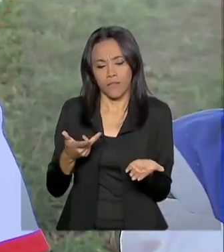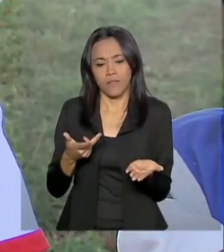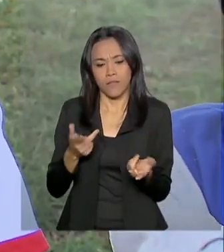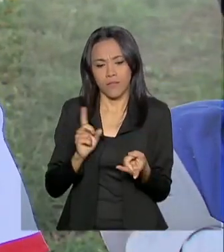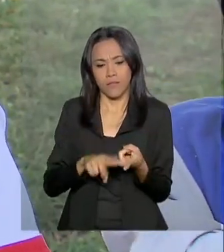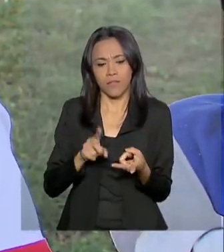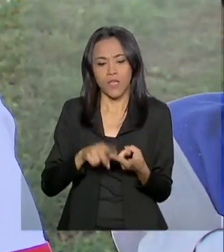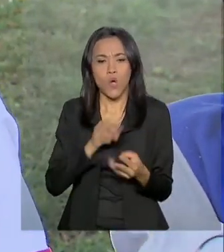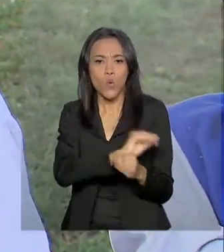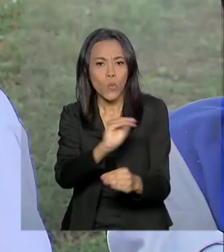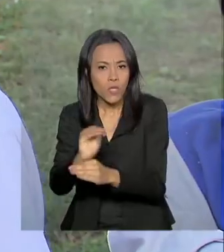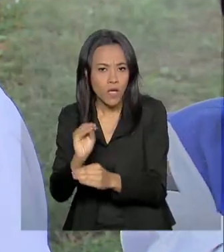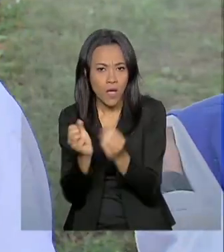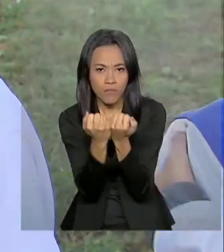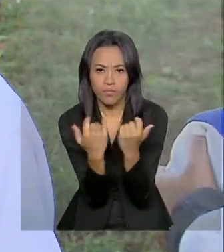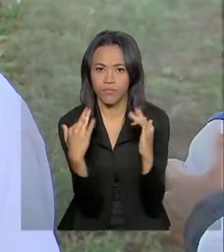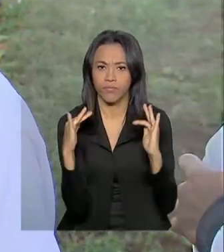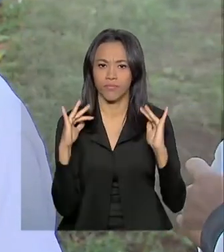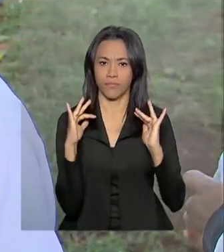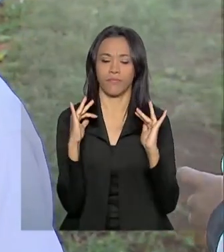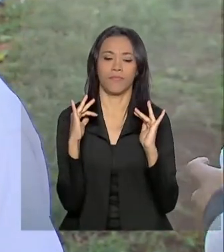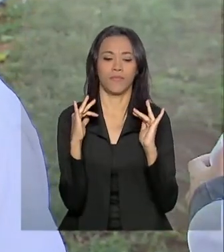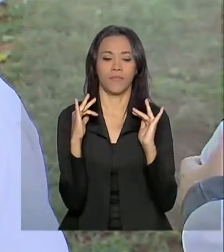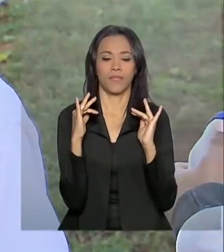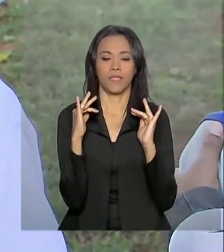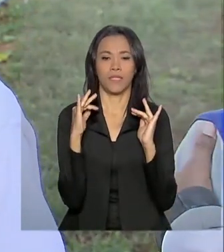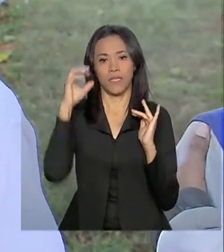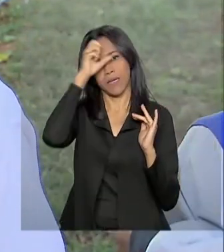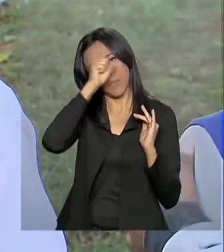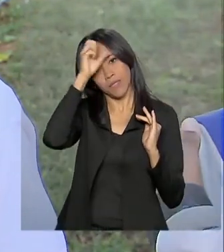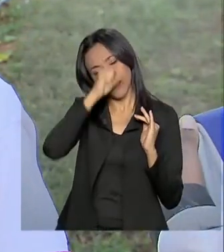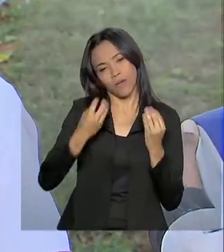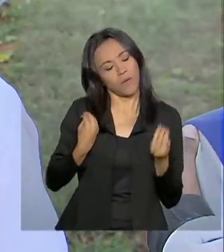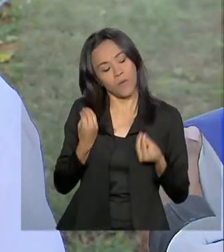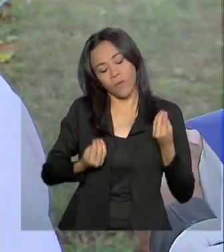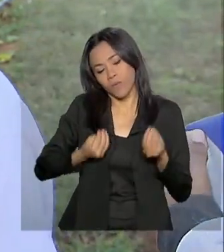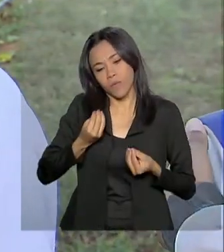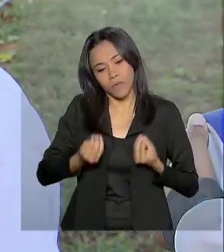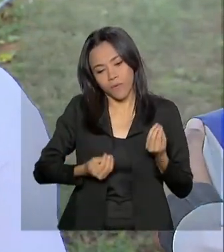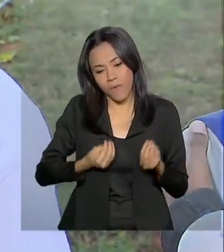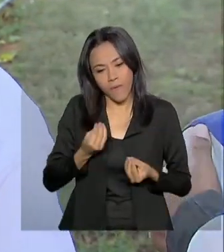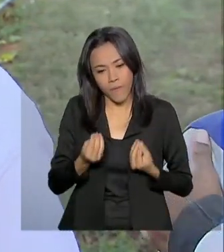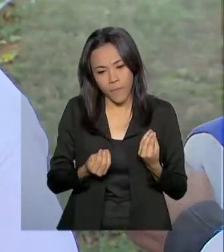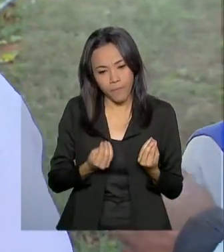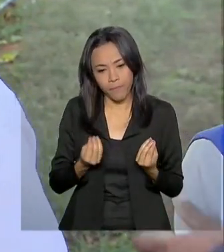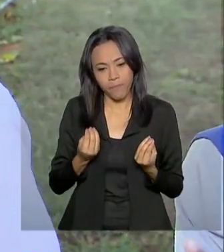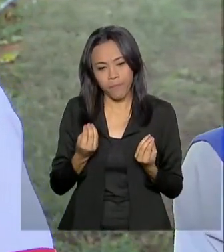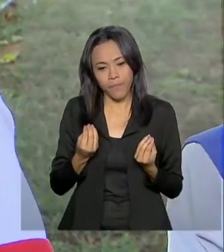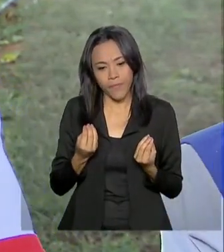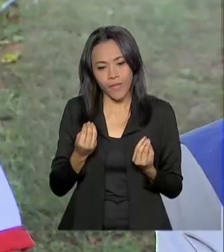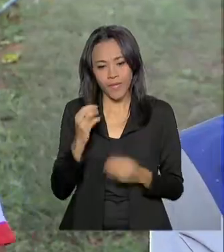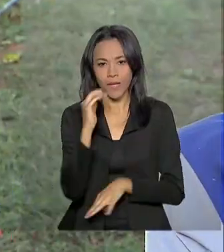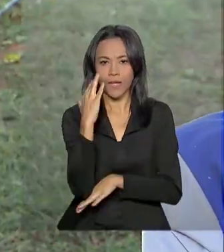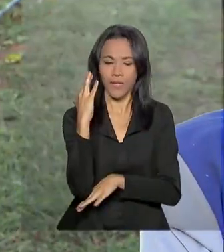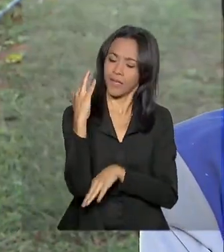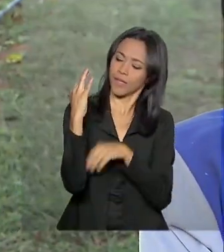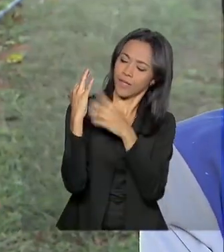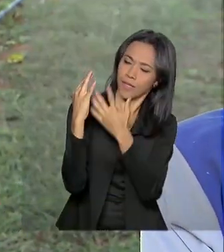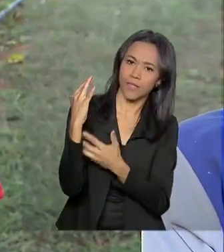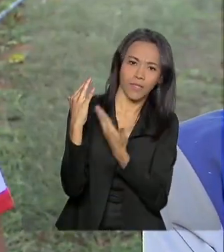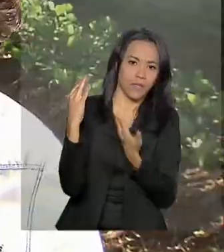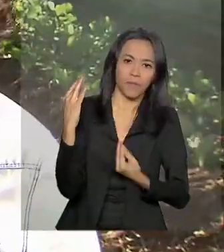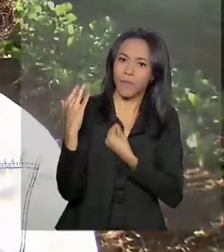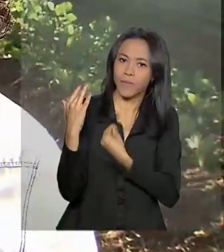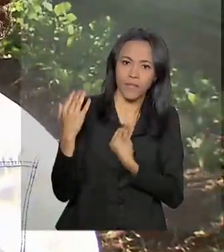exerção do meio ambiente e aprender como as plantas são uma coisa muito importante para a nossa